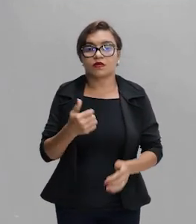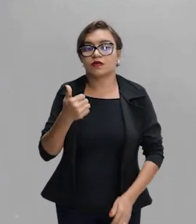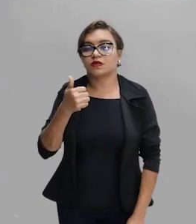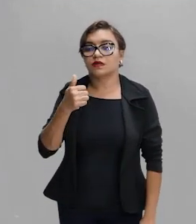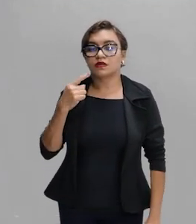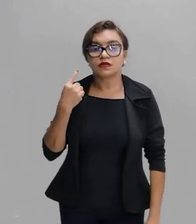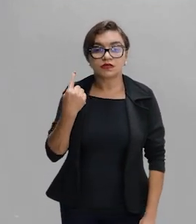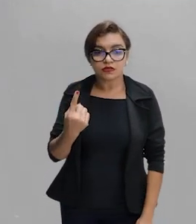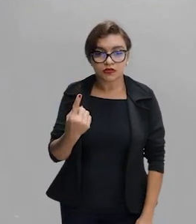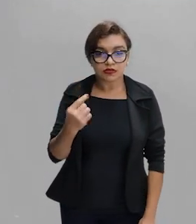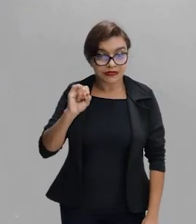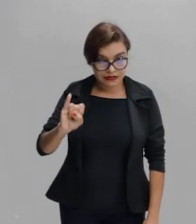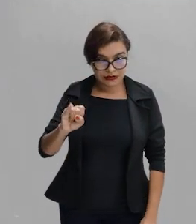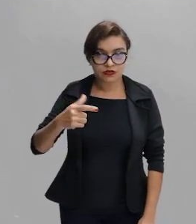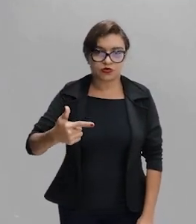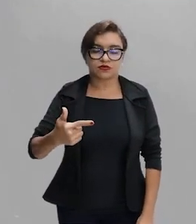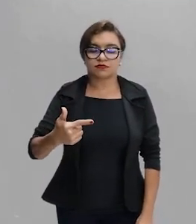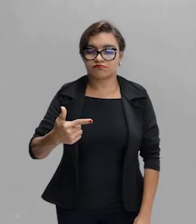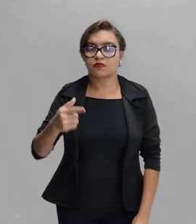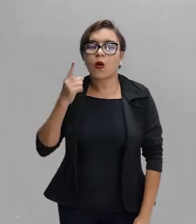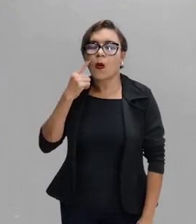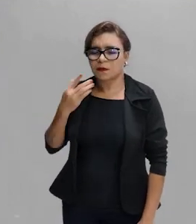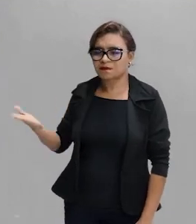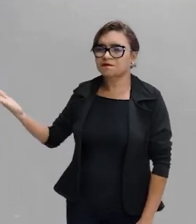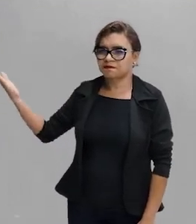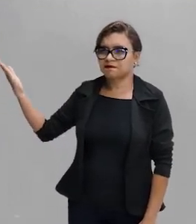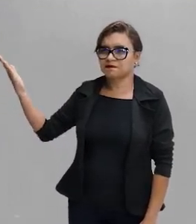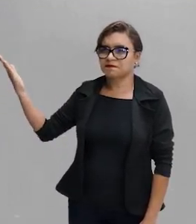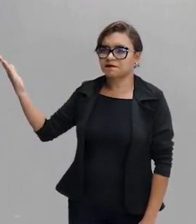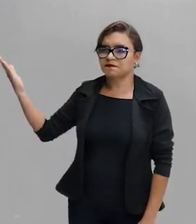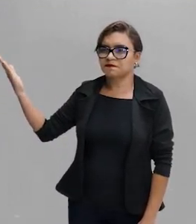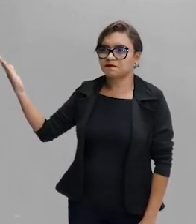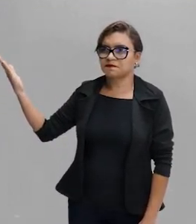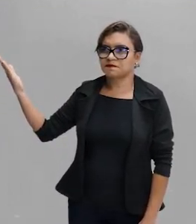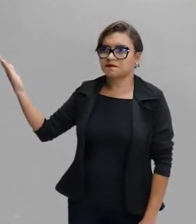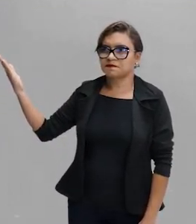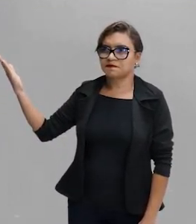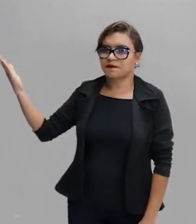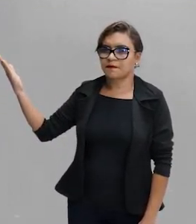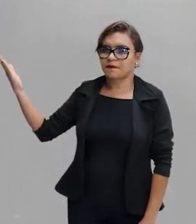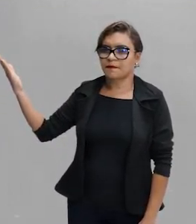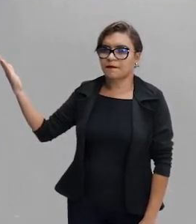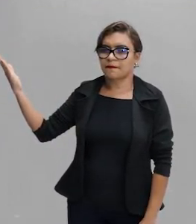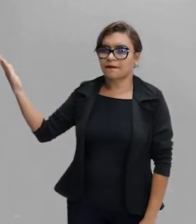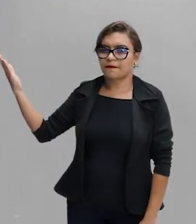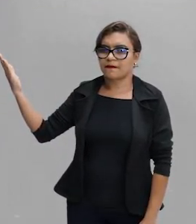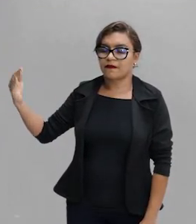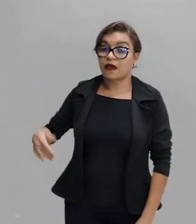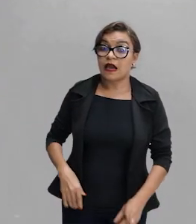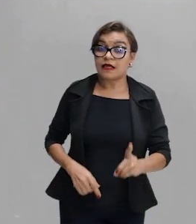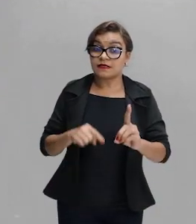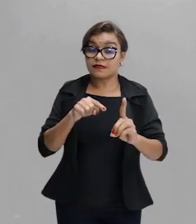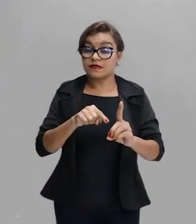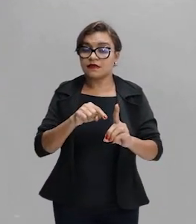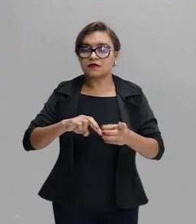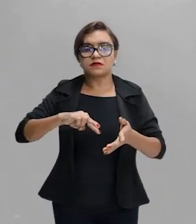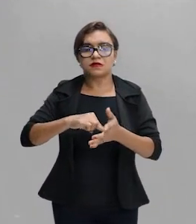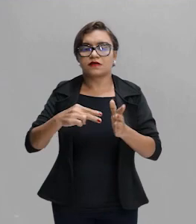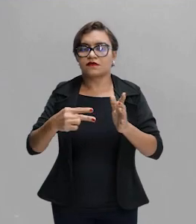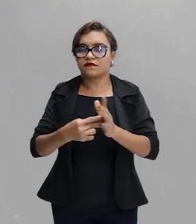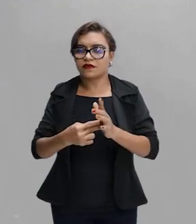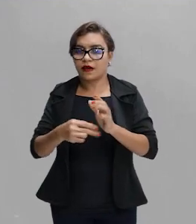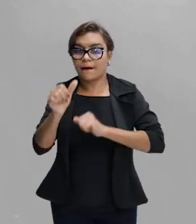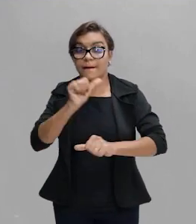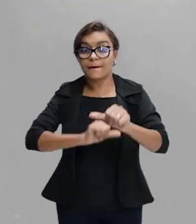E o dzão que vai ser justamente aí o desvio total ele vai ser o